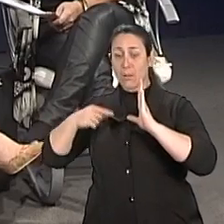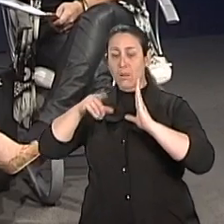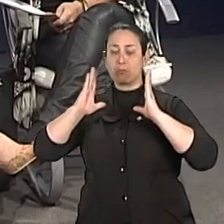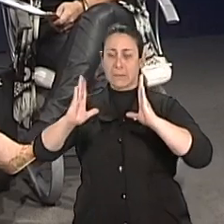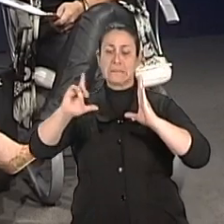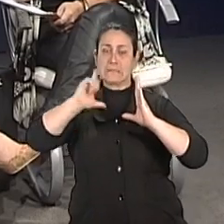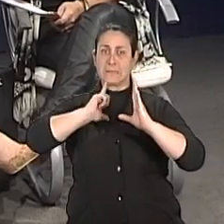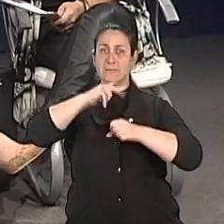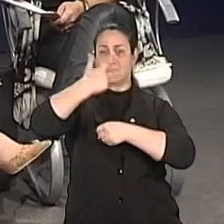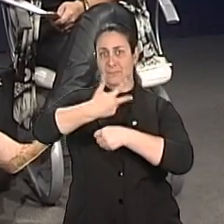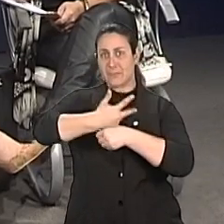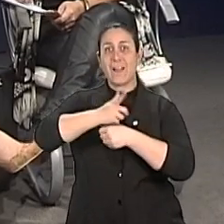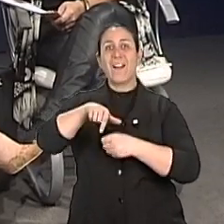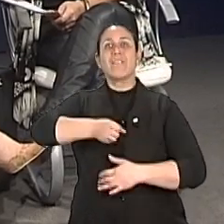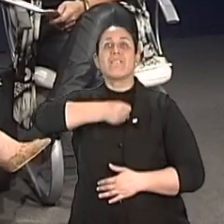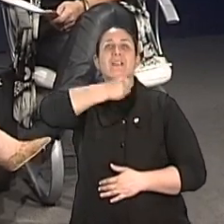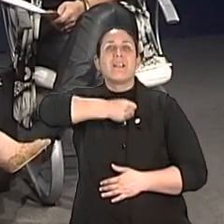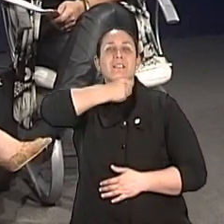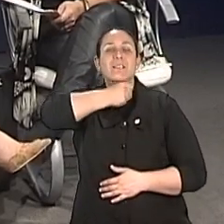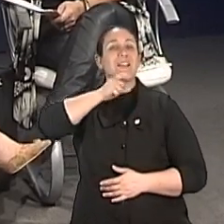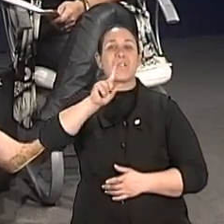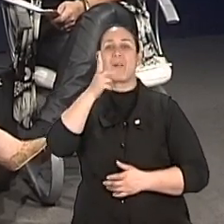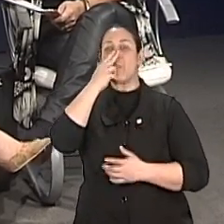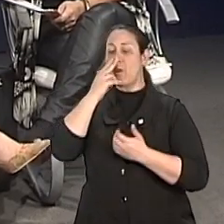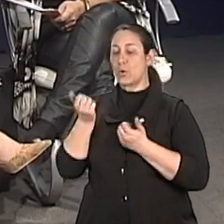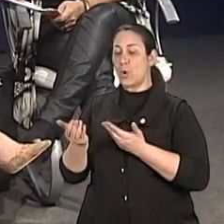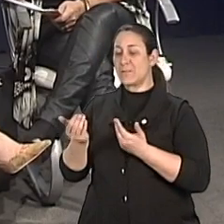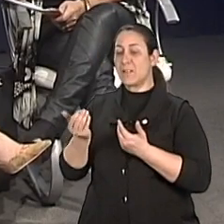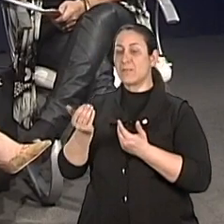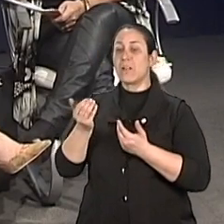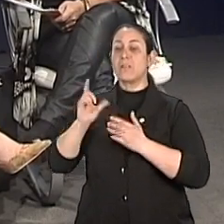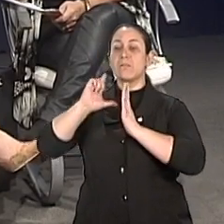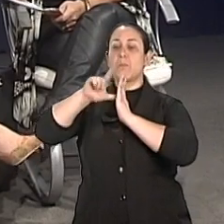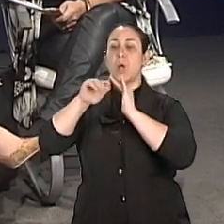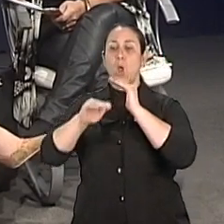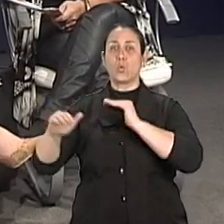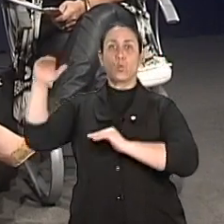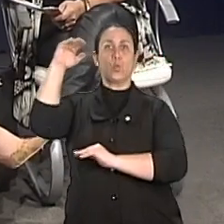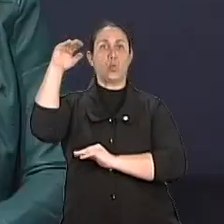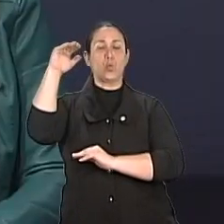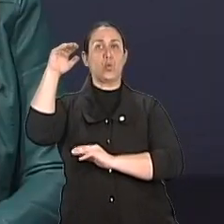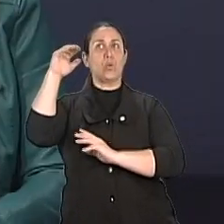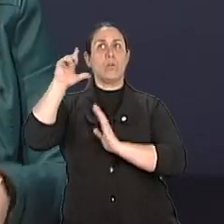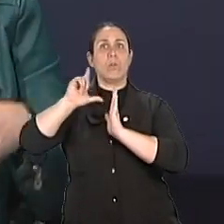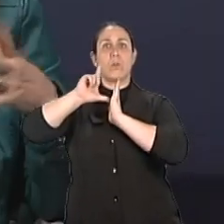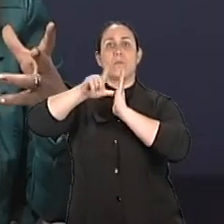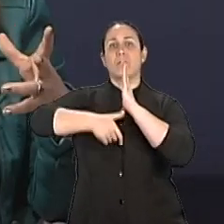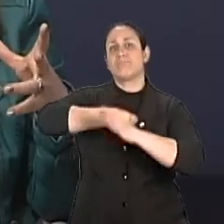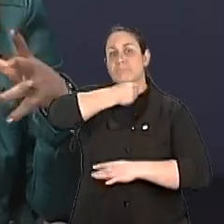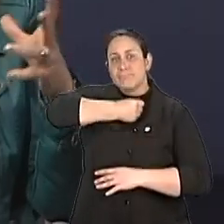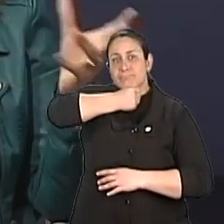velhice não é uma nova fase da adolescência para a fase adulta, é velhice. Então, assim, ficou muito